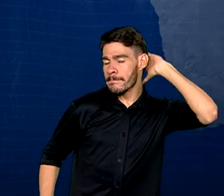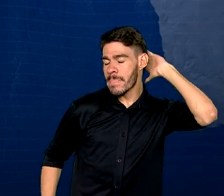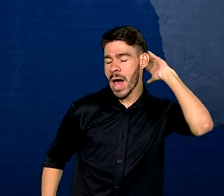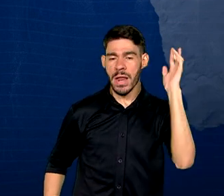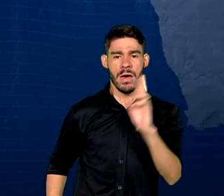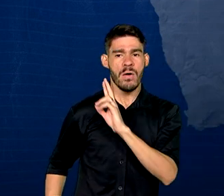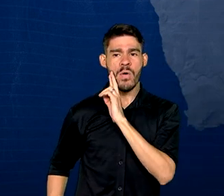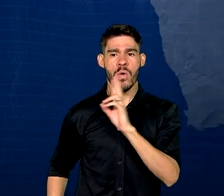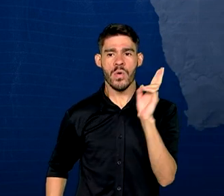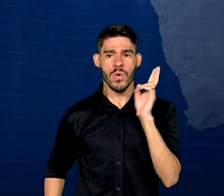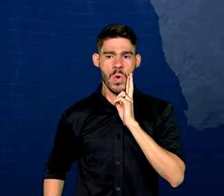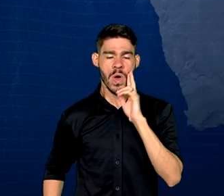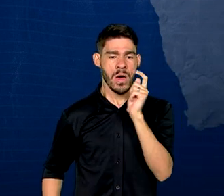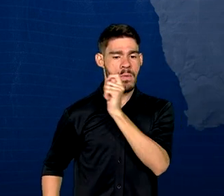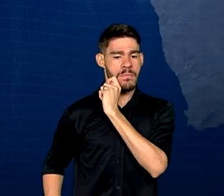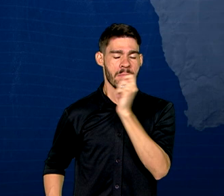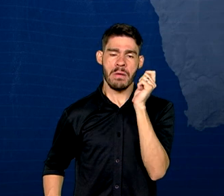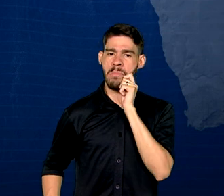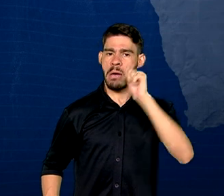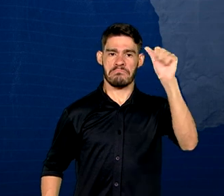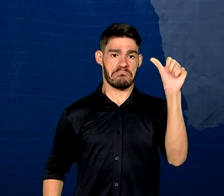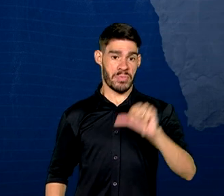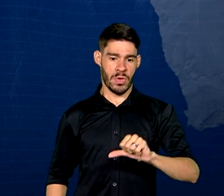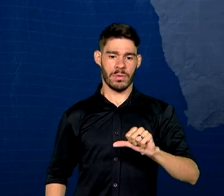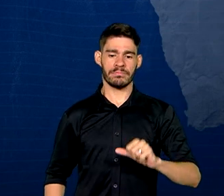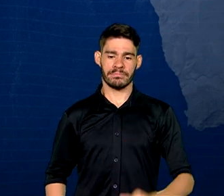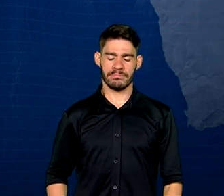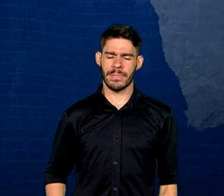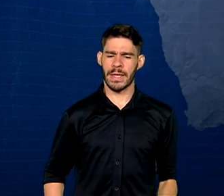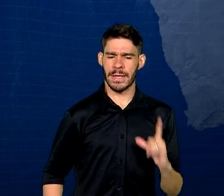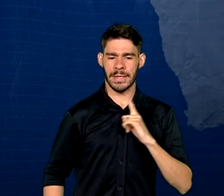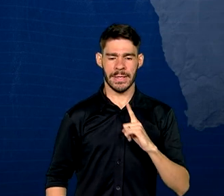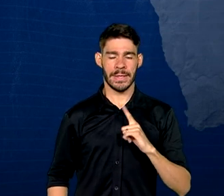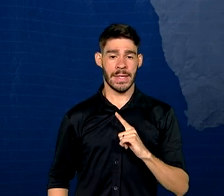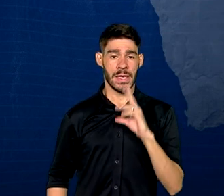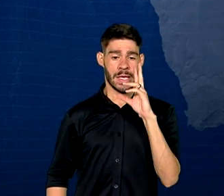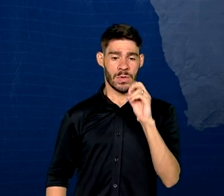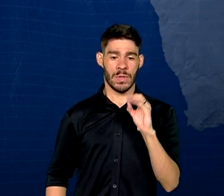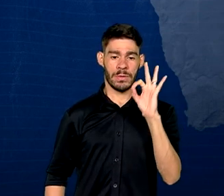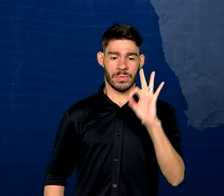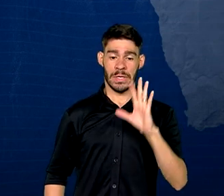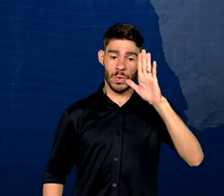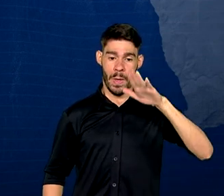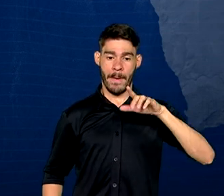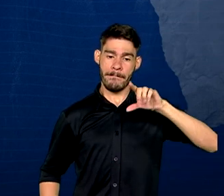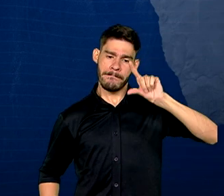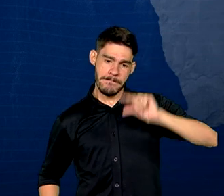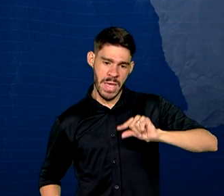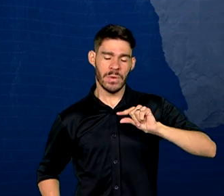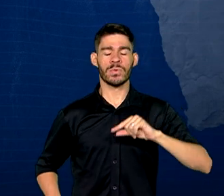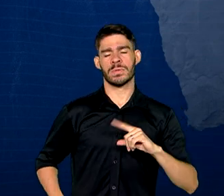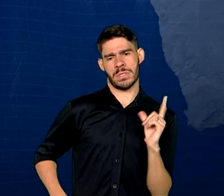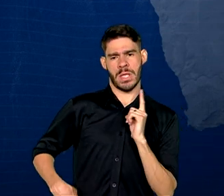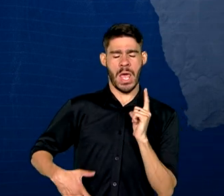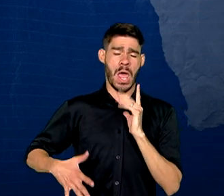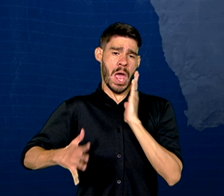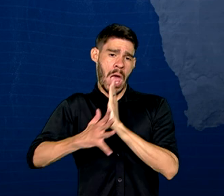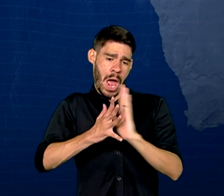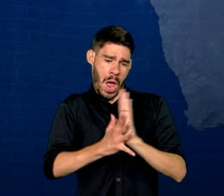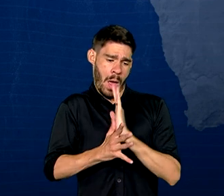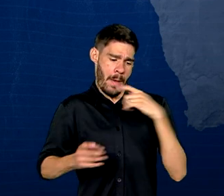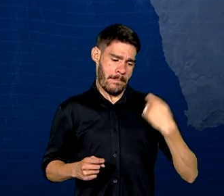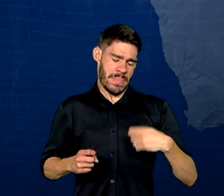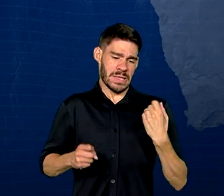Amapá apresentam a pior situação, com menos de 50%. E há casos ainda que precisam de